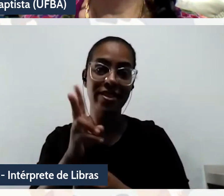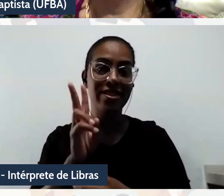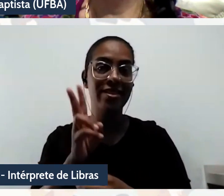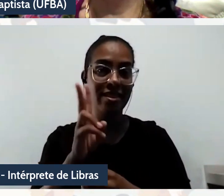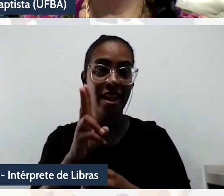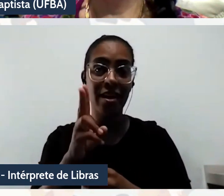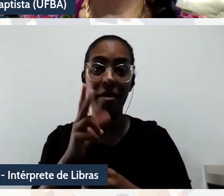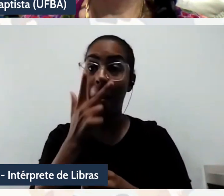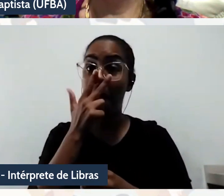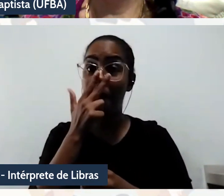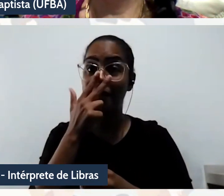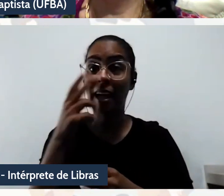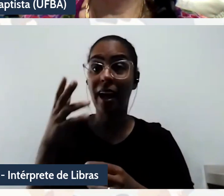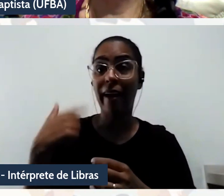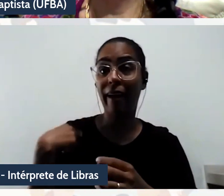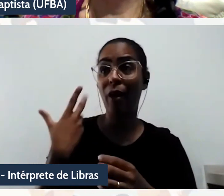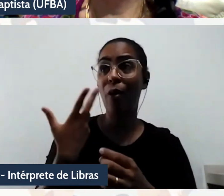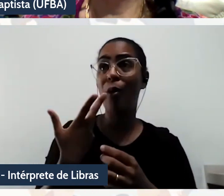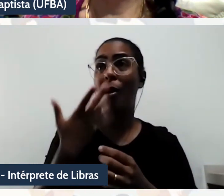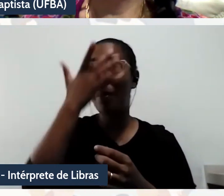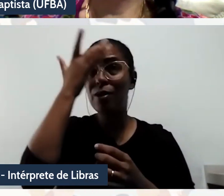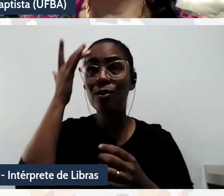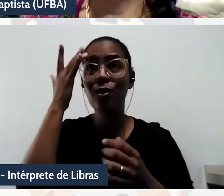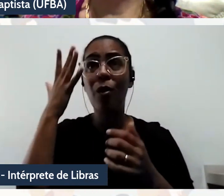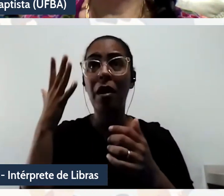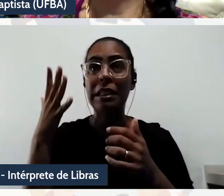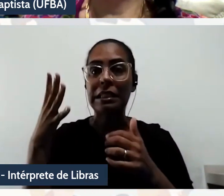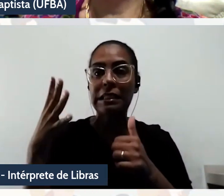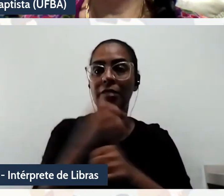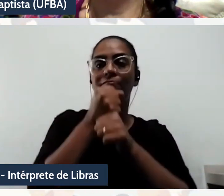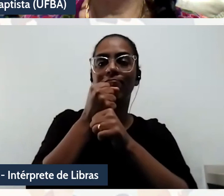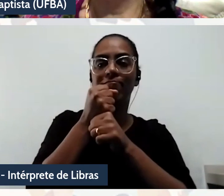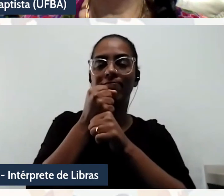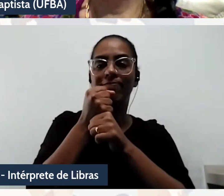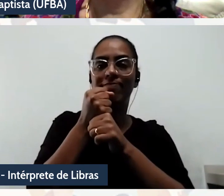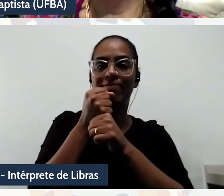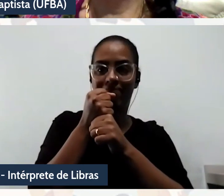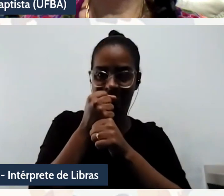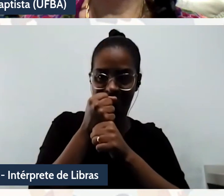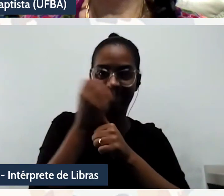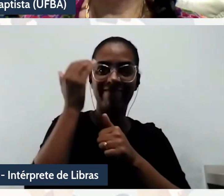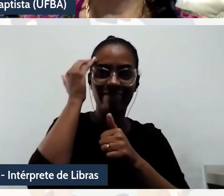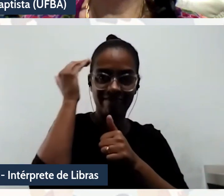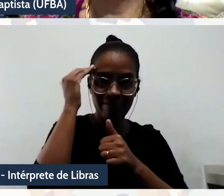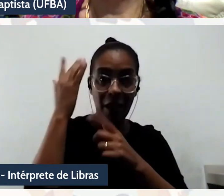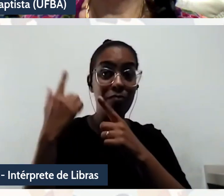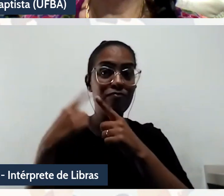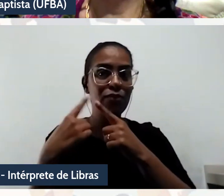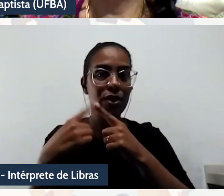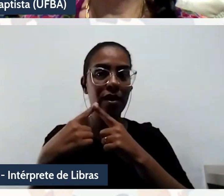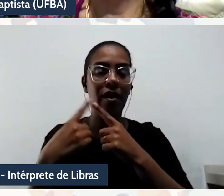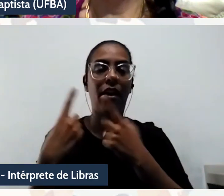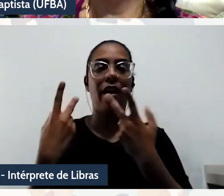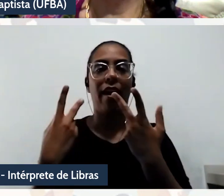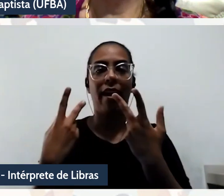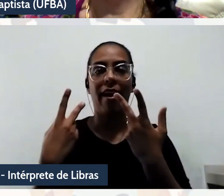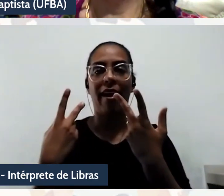colonizado tendo em vista a lógica do capital. Por isso que o Ian Varoufakis fala, é um